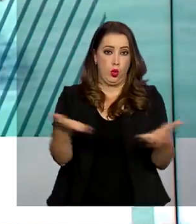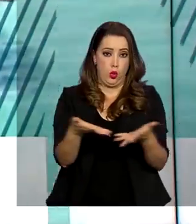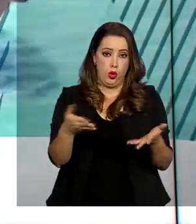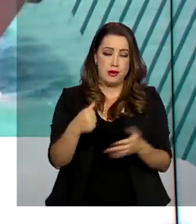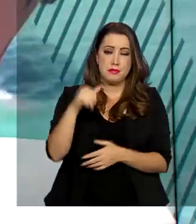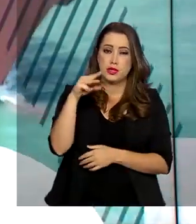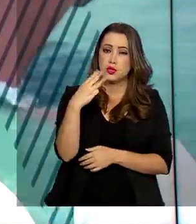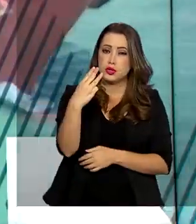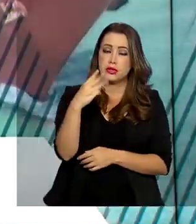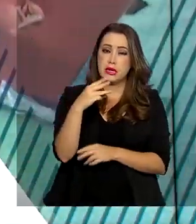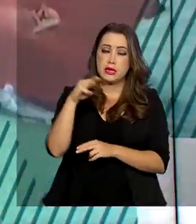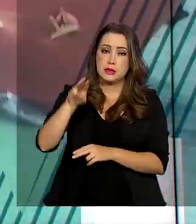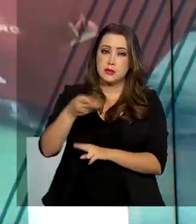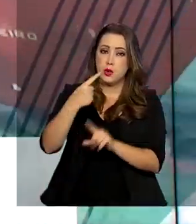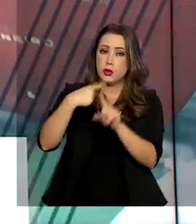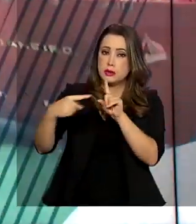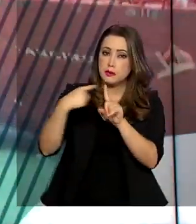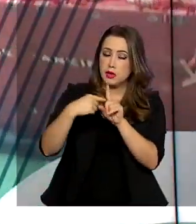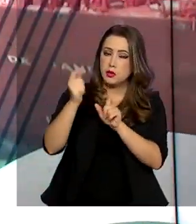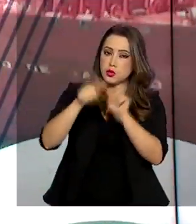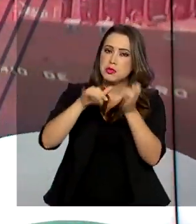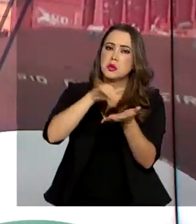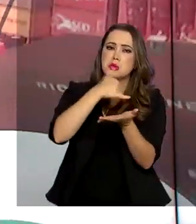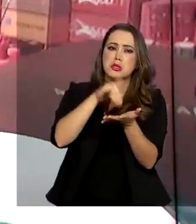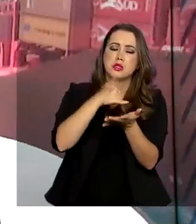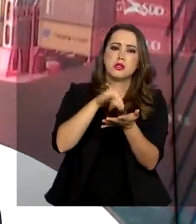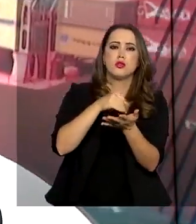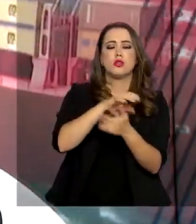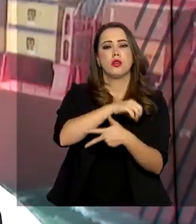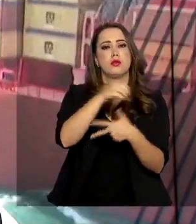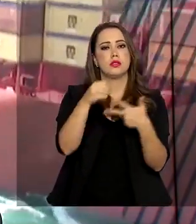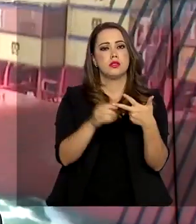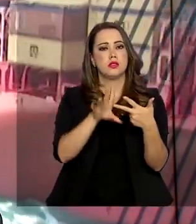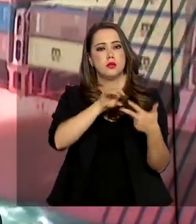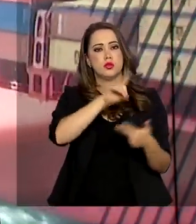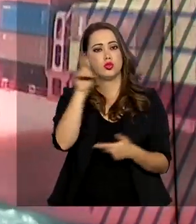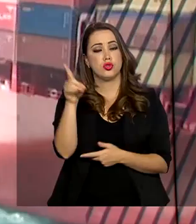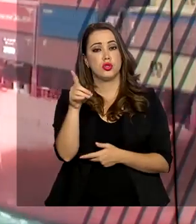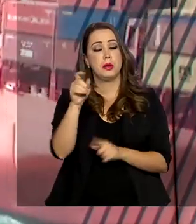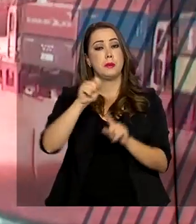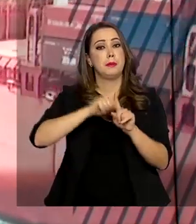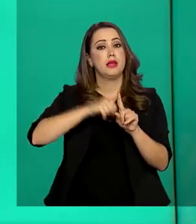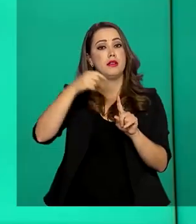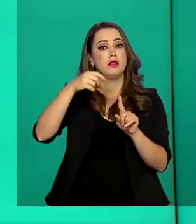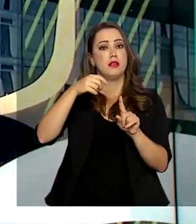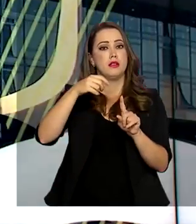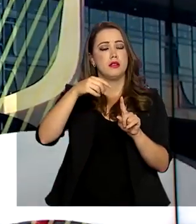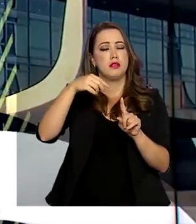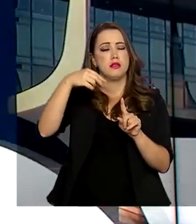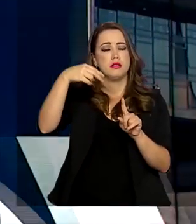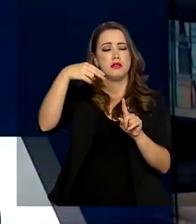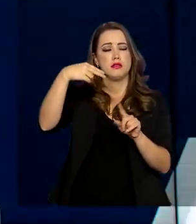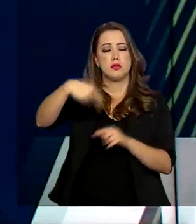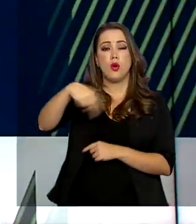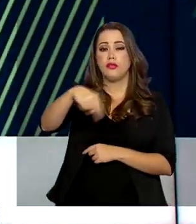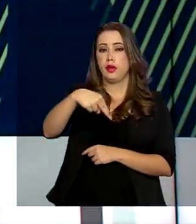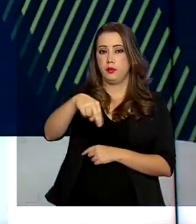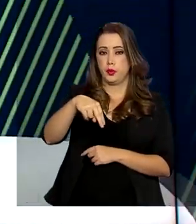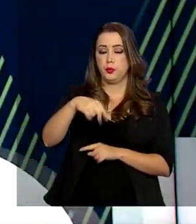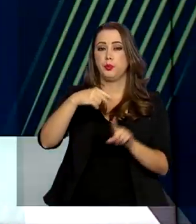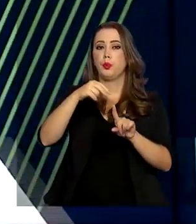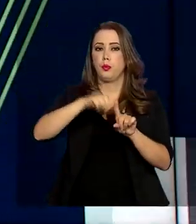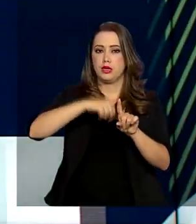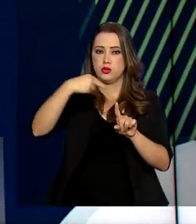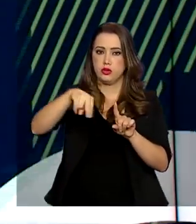e meio de pessoas se inscreveram para fazer o exame que tem data marcada para novembro. Para se inscrever, o estudante precisa acessar a